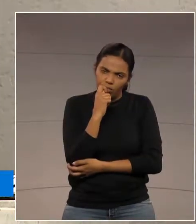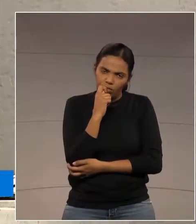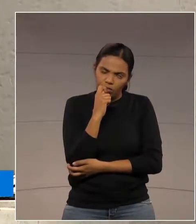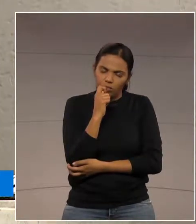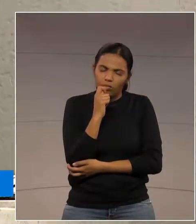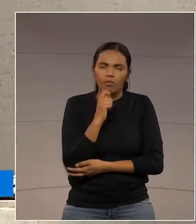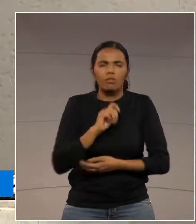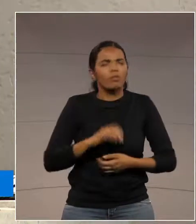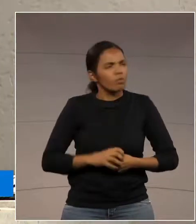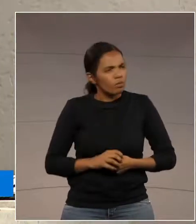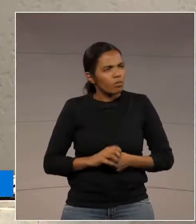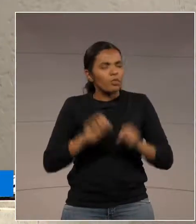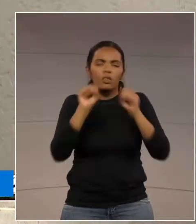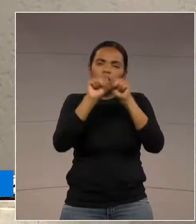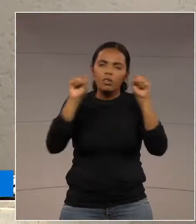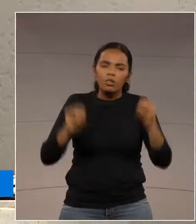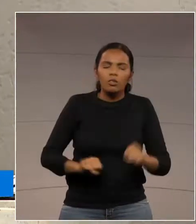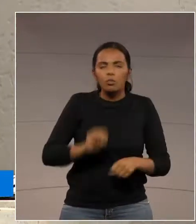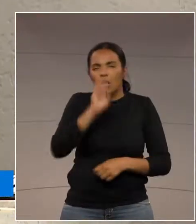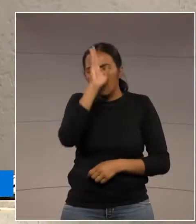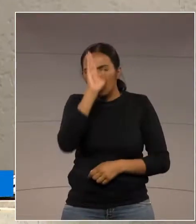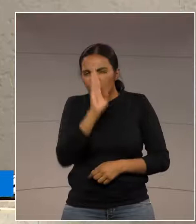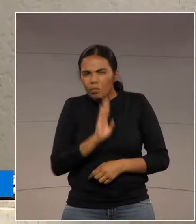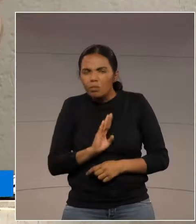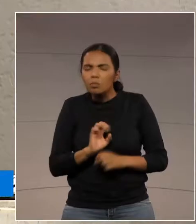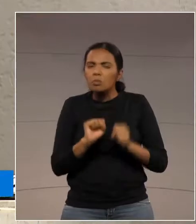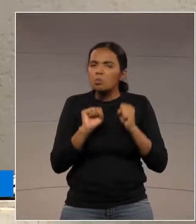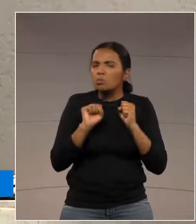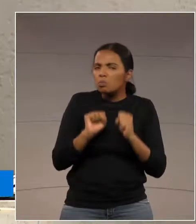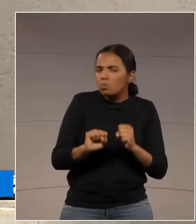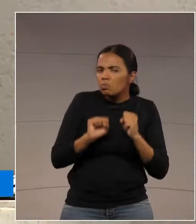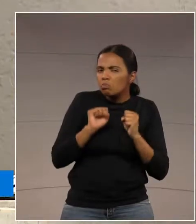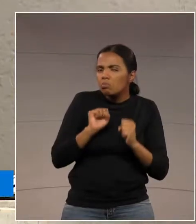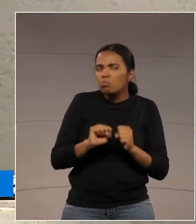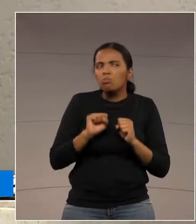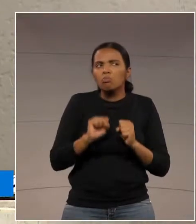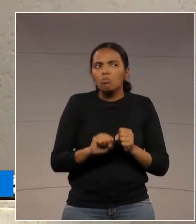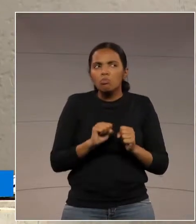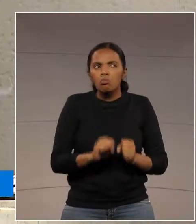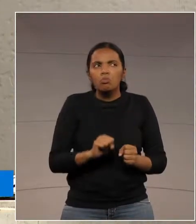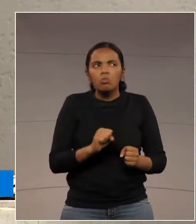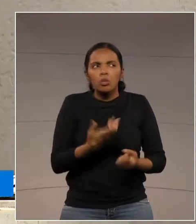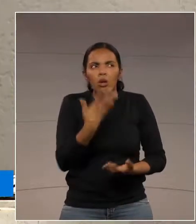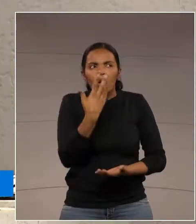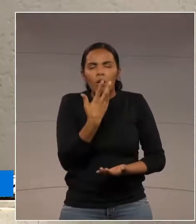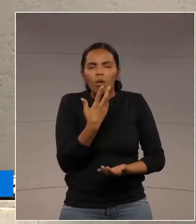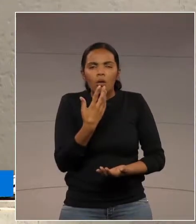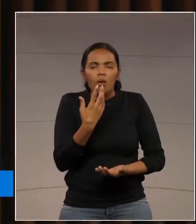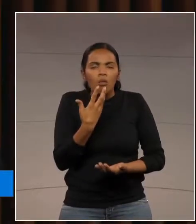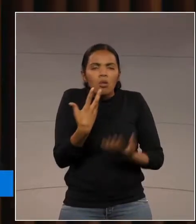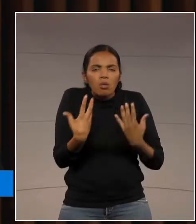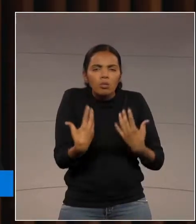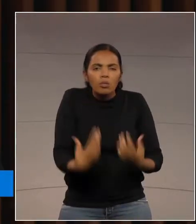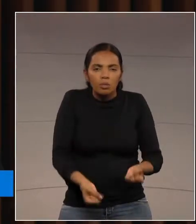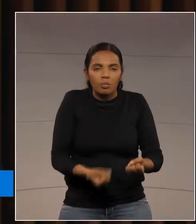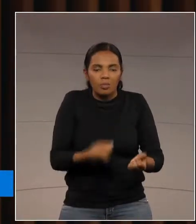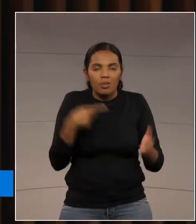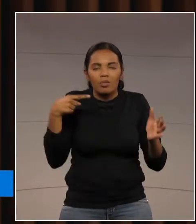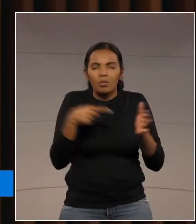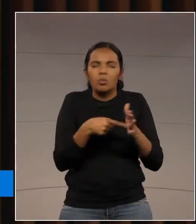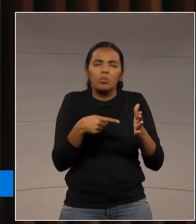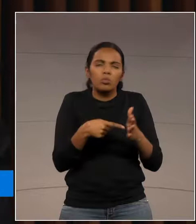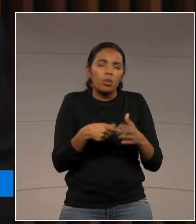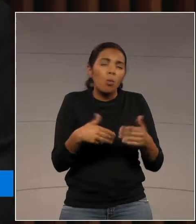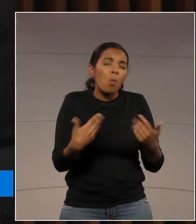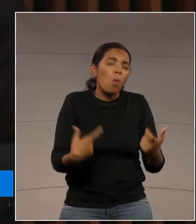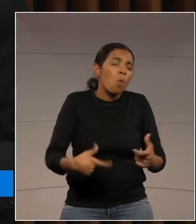que sistema público pode registrar as reclamações de eventual doutrinação em sala de aula? Muito